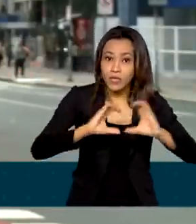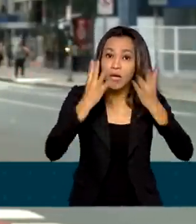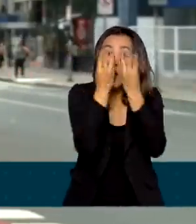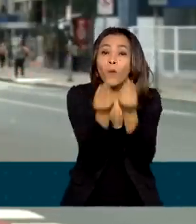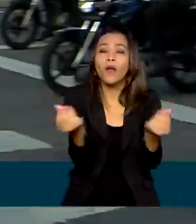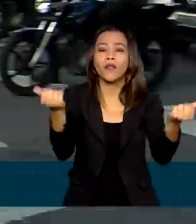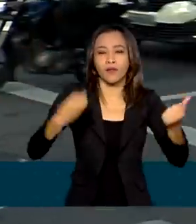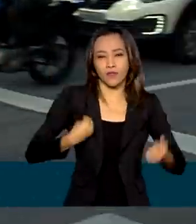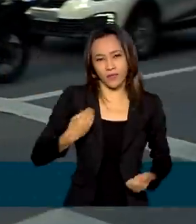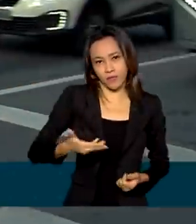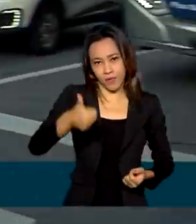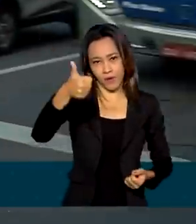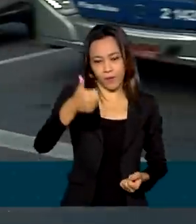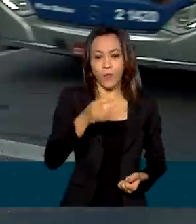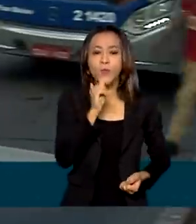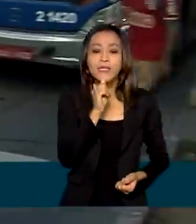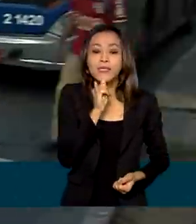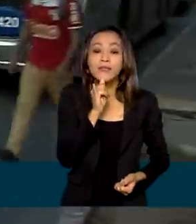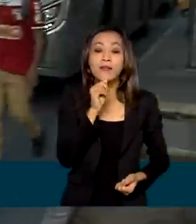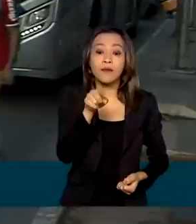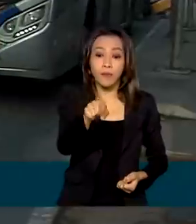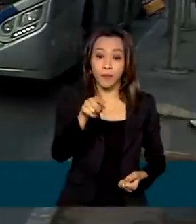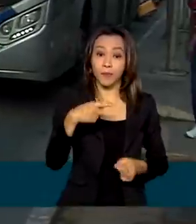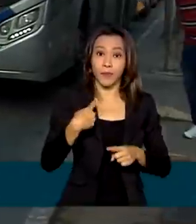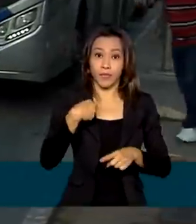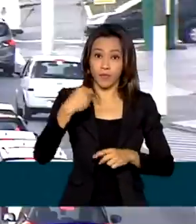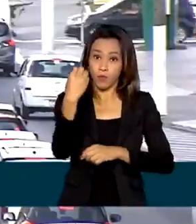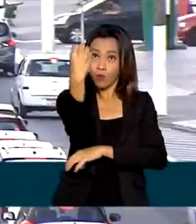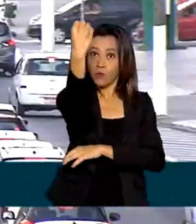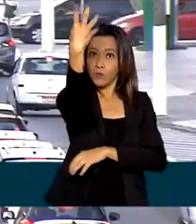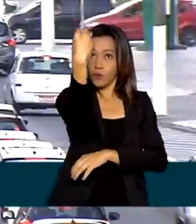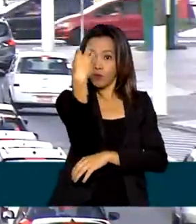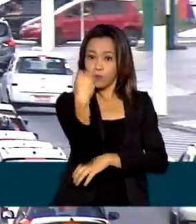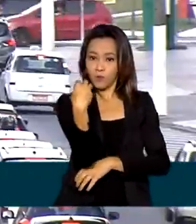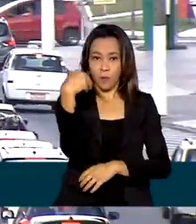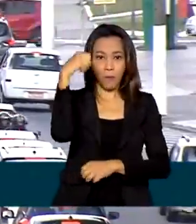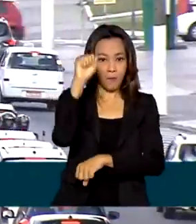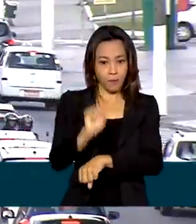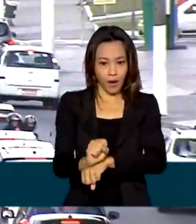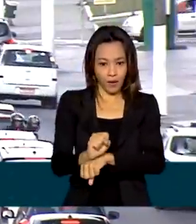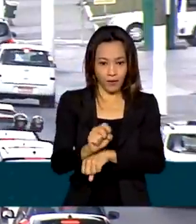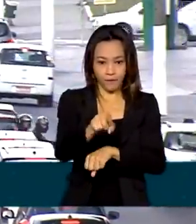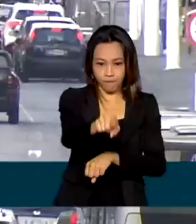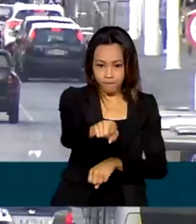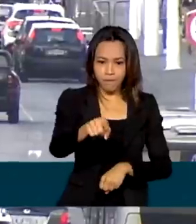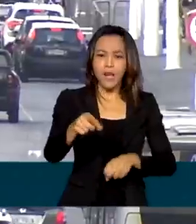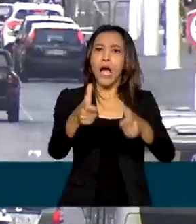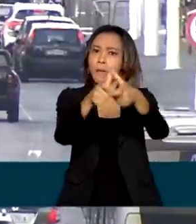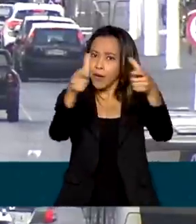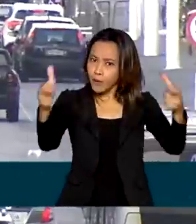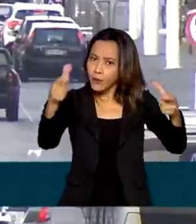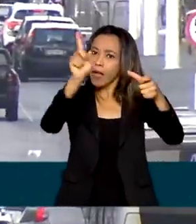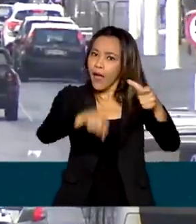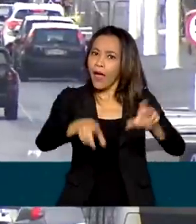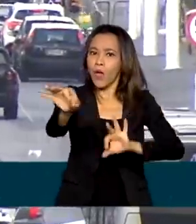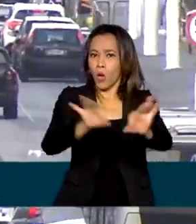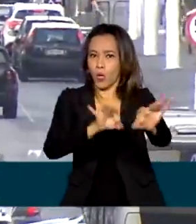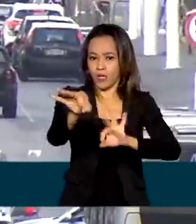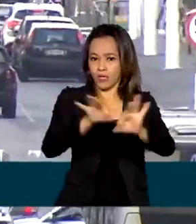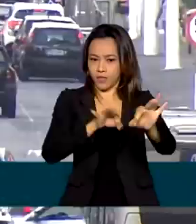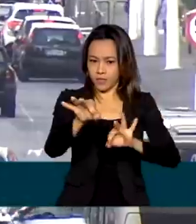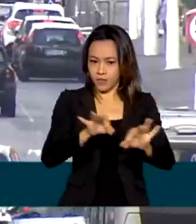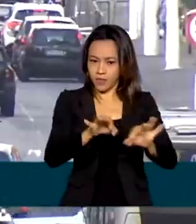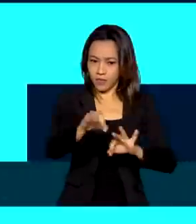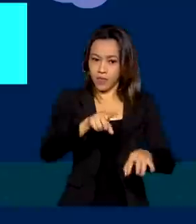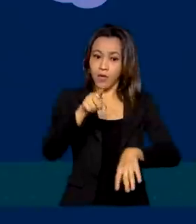de vida melhor. Um exemplo a gente encontra quando para nos semáforos. Hoje, boa parte do tráfico urbano é organizada pelos sinaleiros